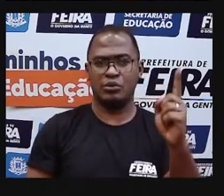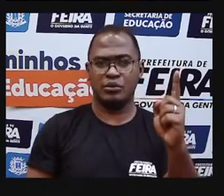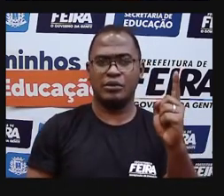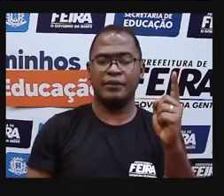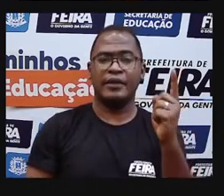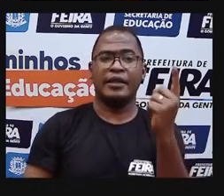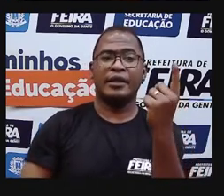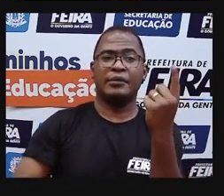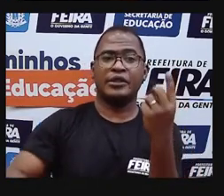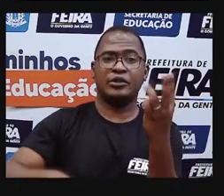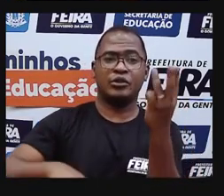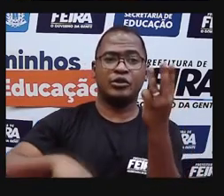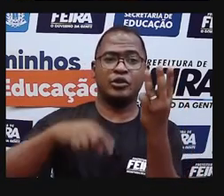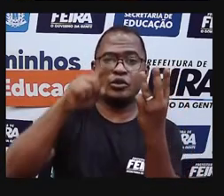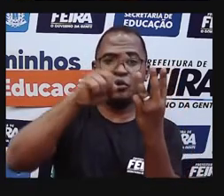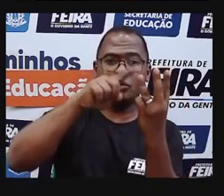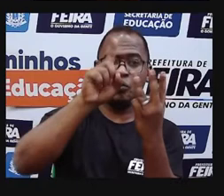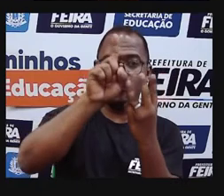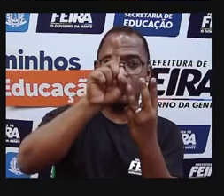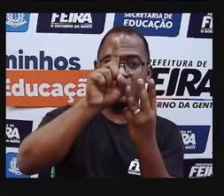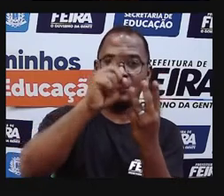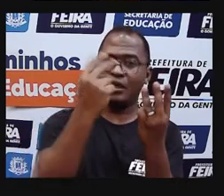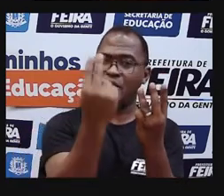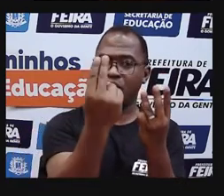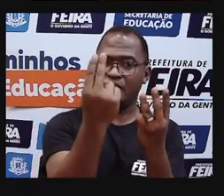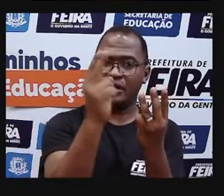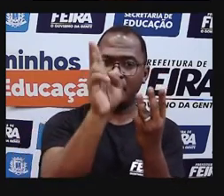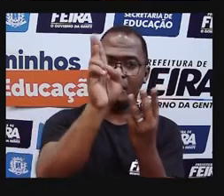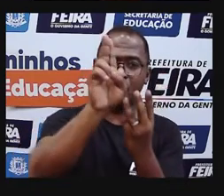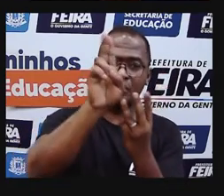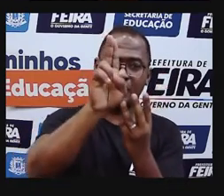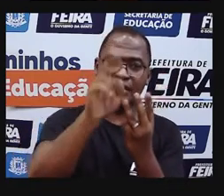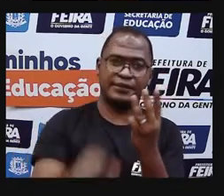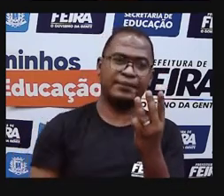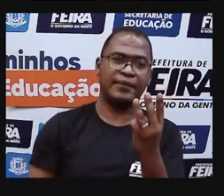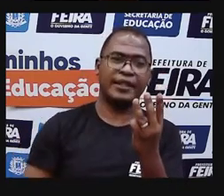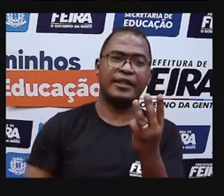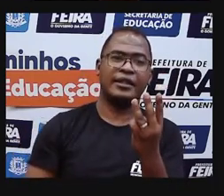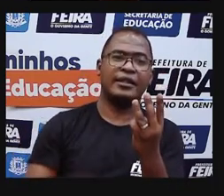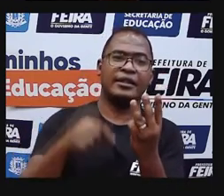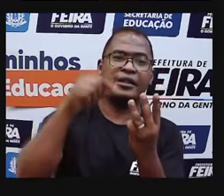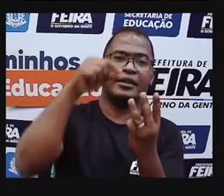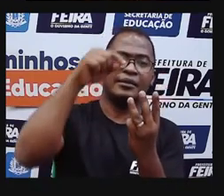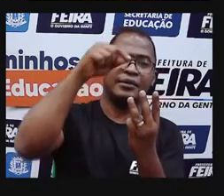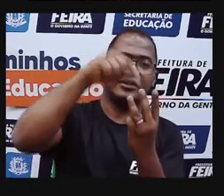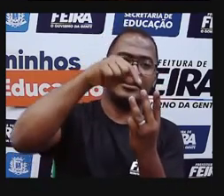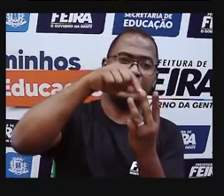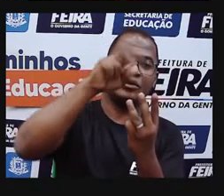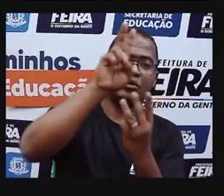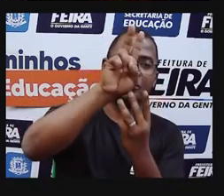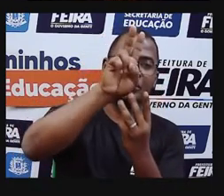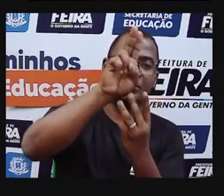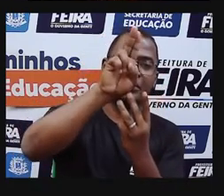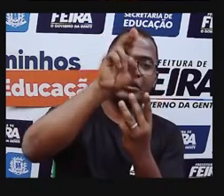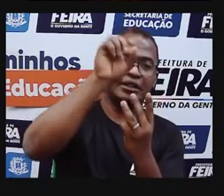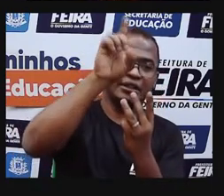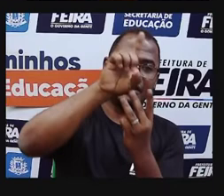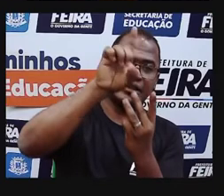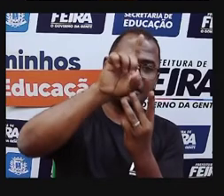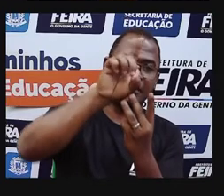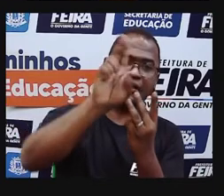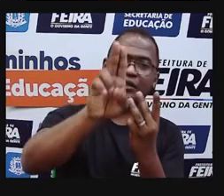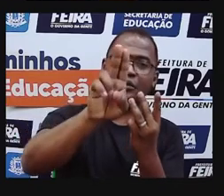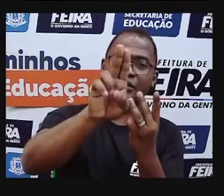tirar o 1 isoladamente, ele vai ser o 1. Se eu tirar o 2 isoladamente, ele vai ser o 2. Mas quando eu uno, dependendo da